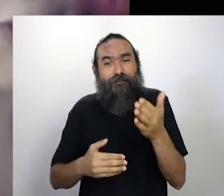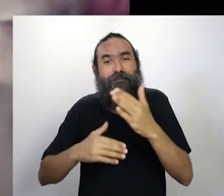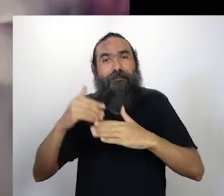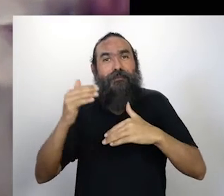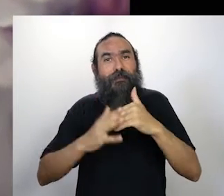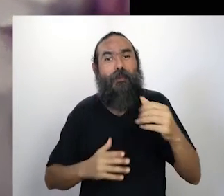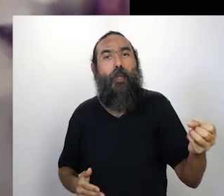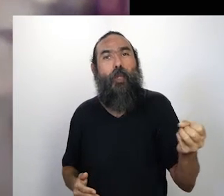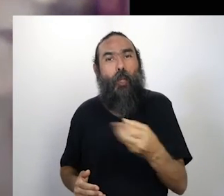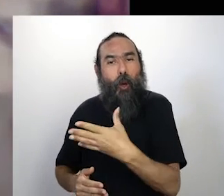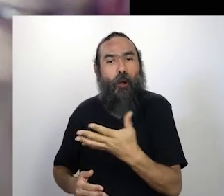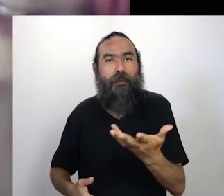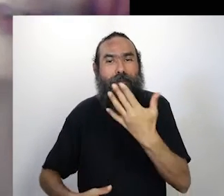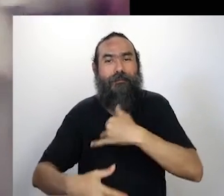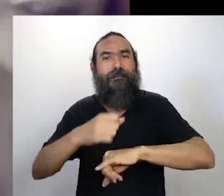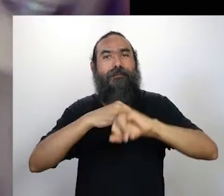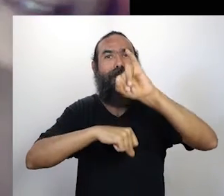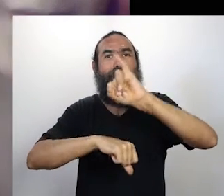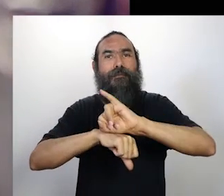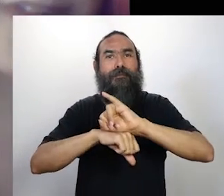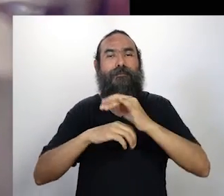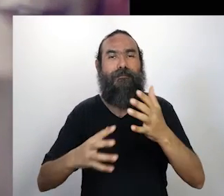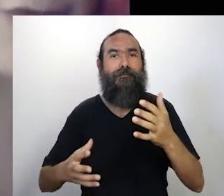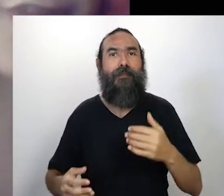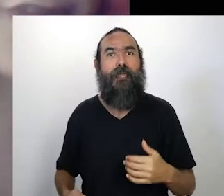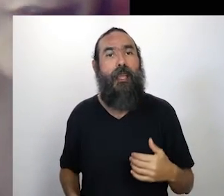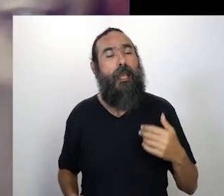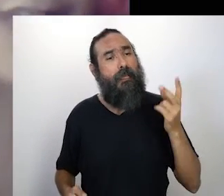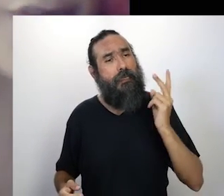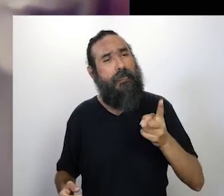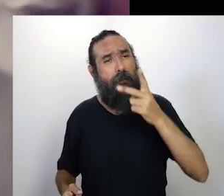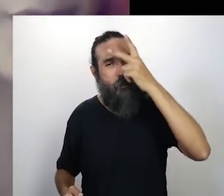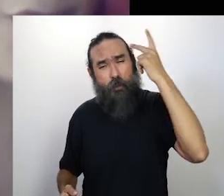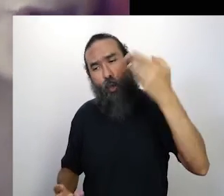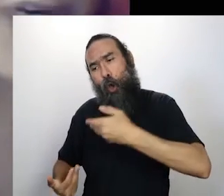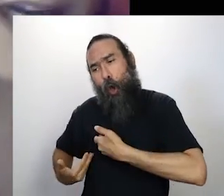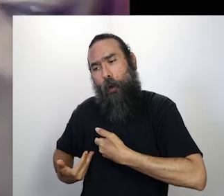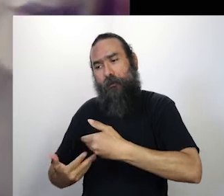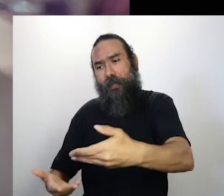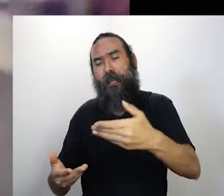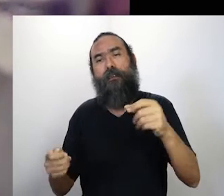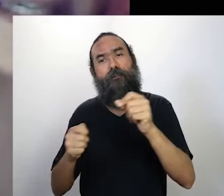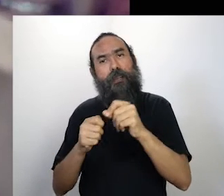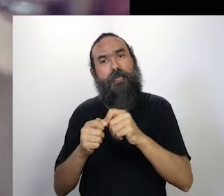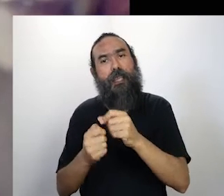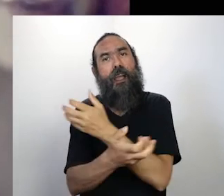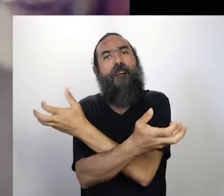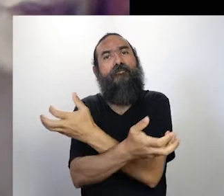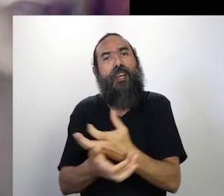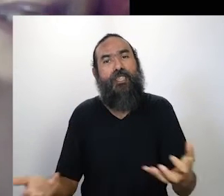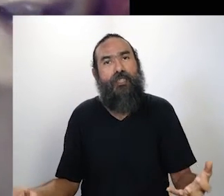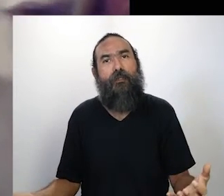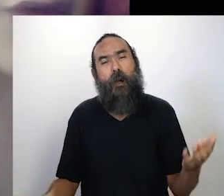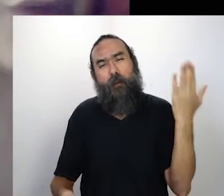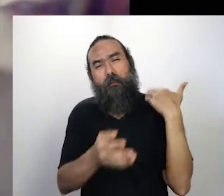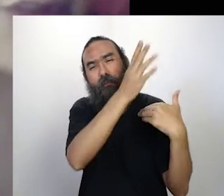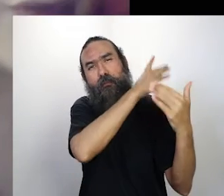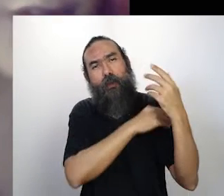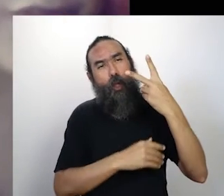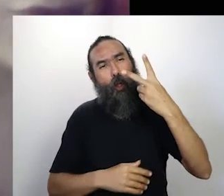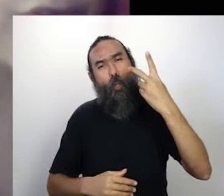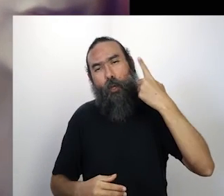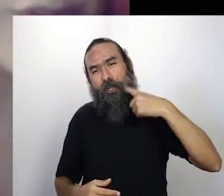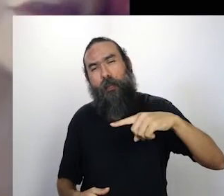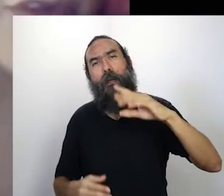no modo virtual. Tenho sido convidado também para fazer alguns festivais, fiz o FIMUCA, Há Duas Semanas, que foi muito legal, que um